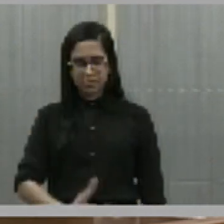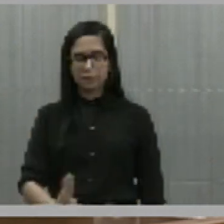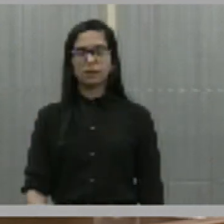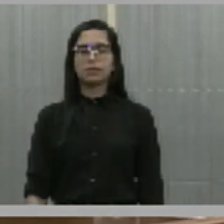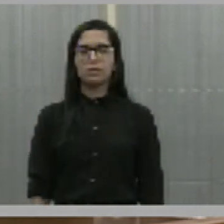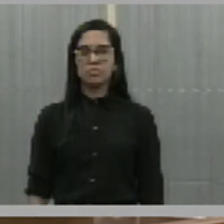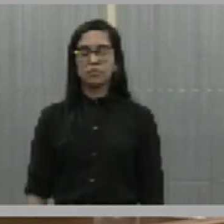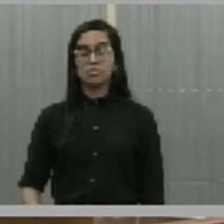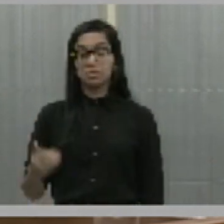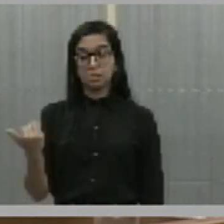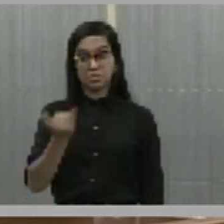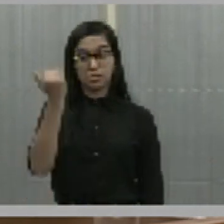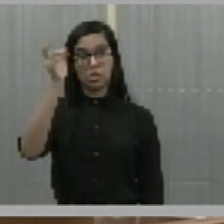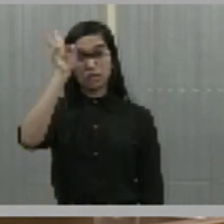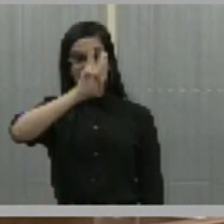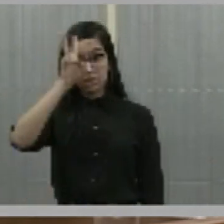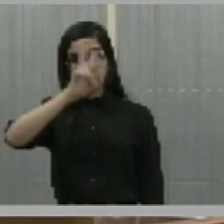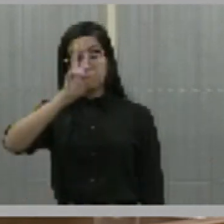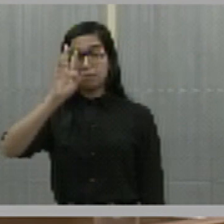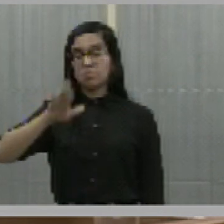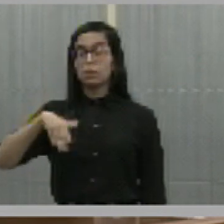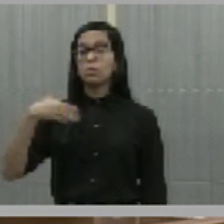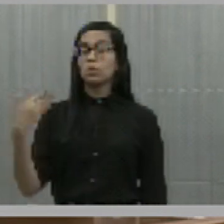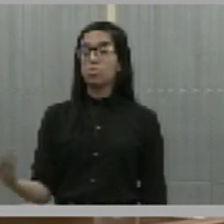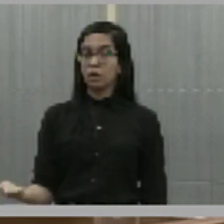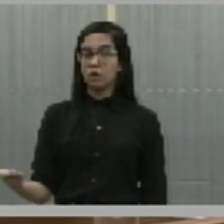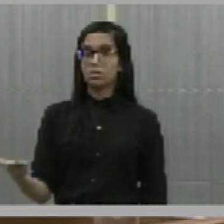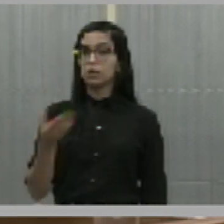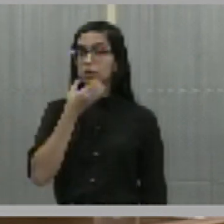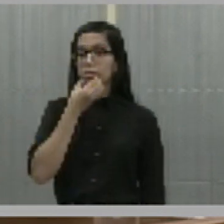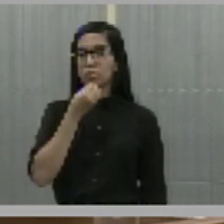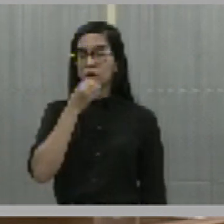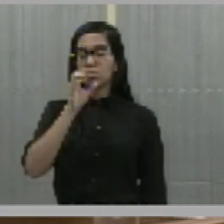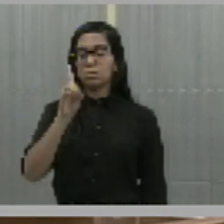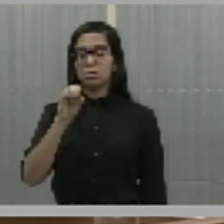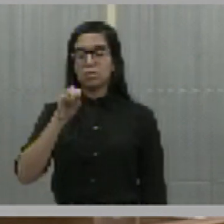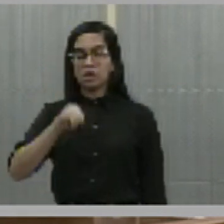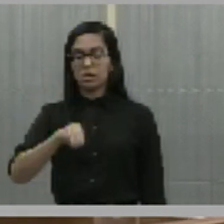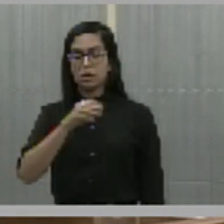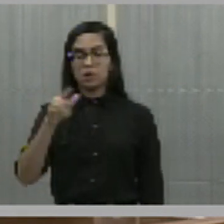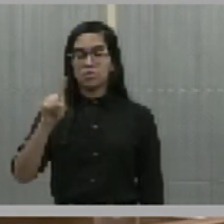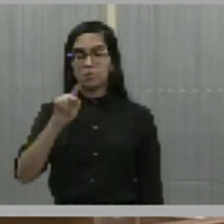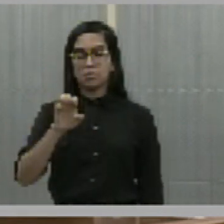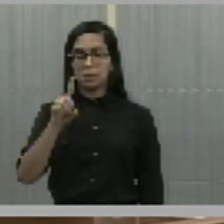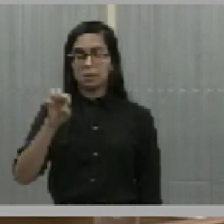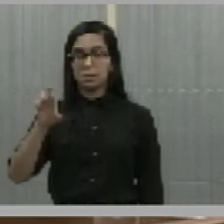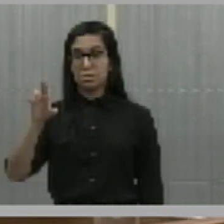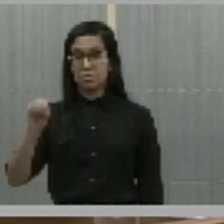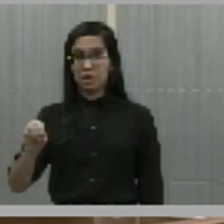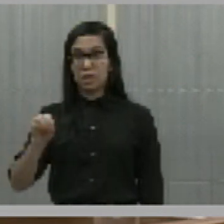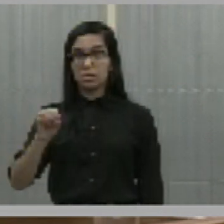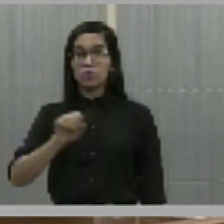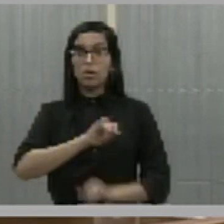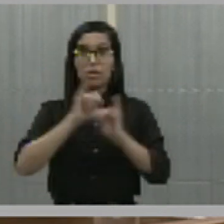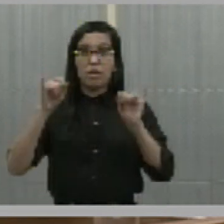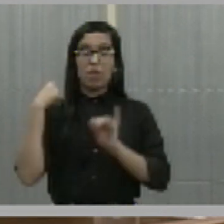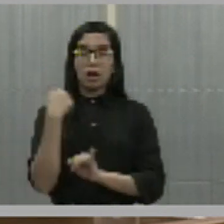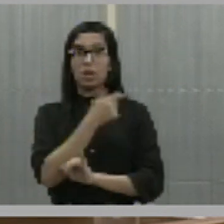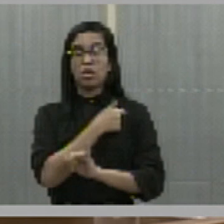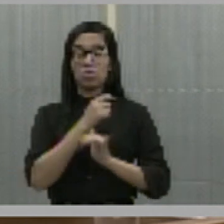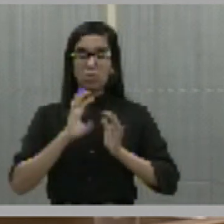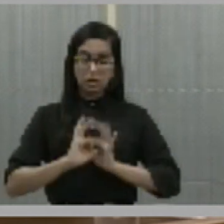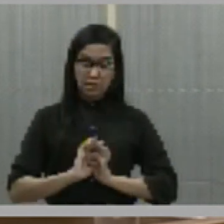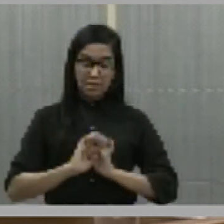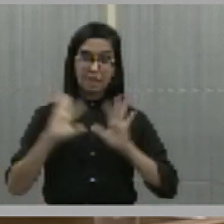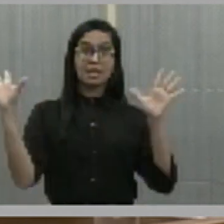aqui, que, quando Dom Pedro faz a proclamação da nossa independência ao lado